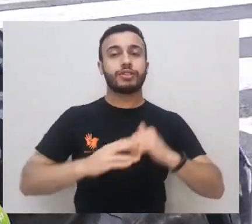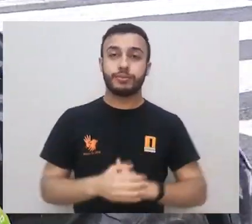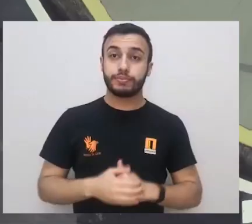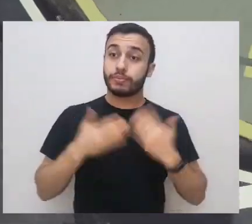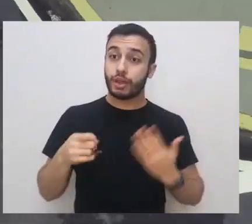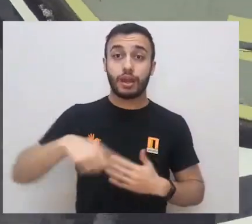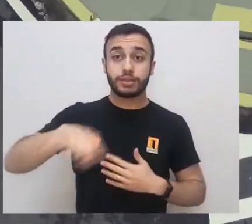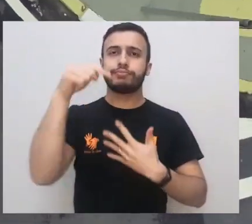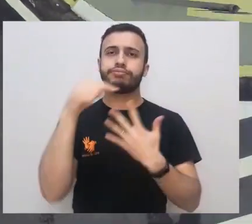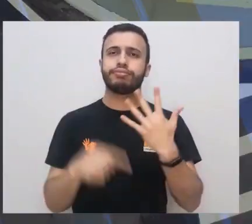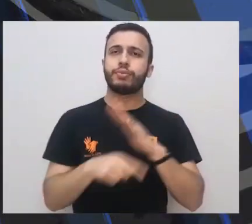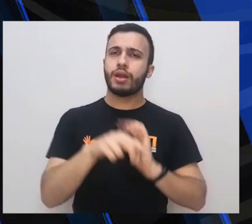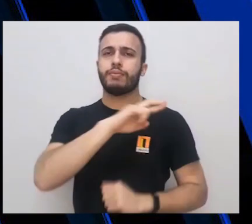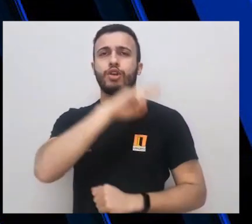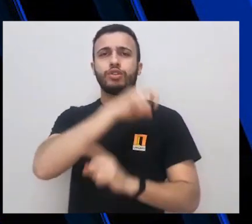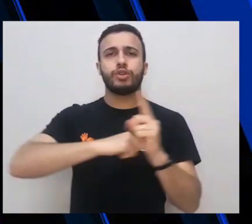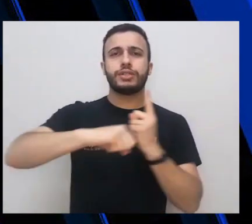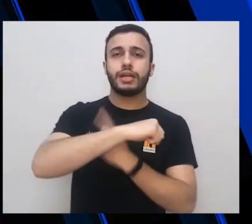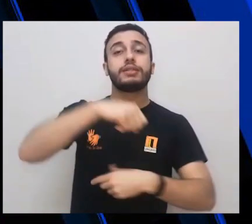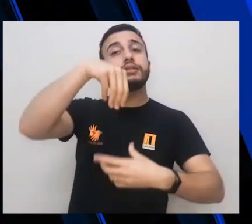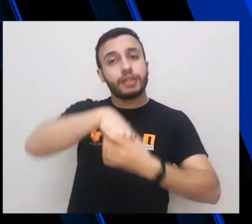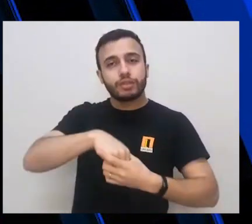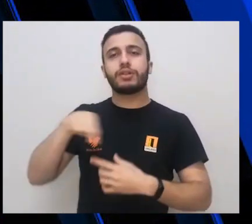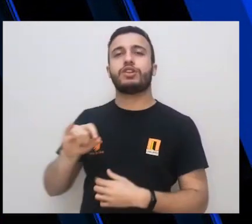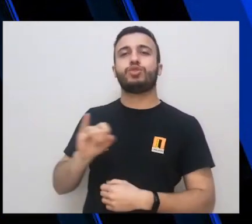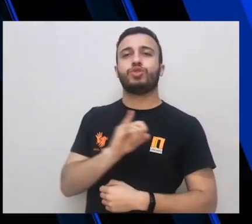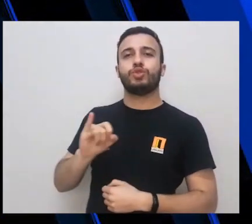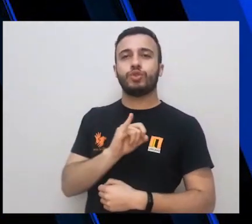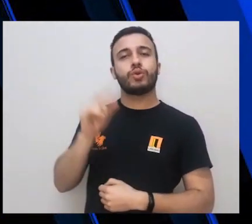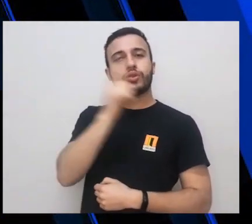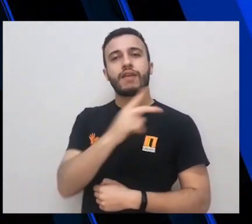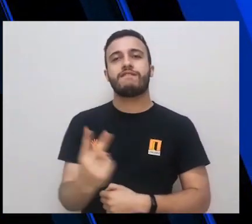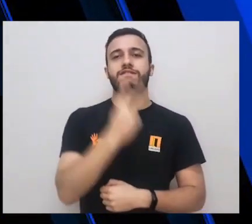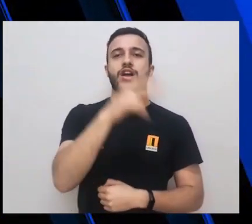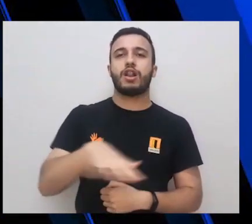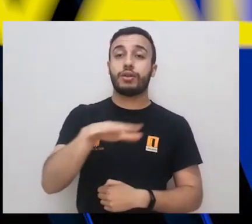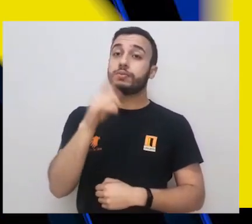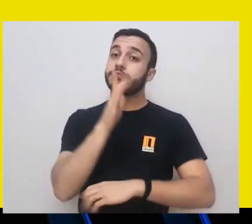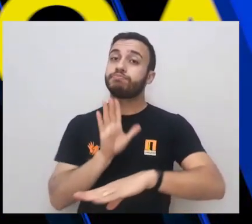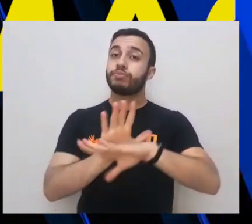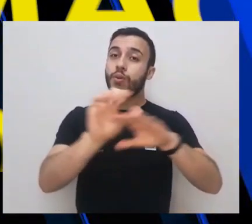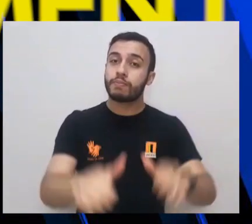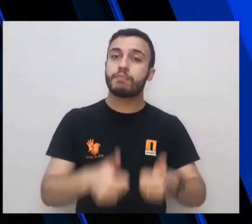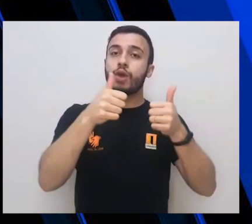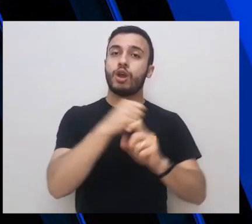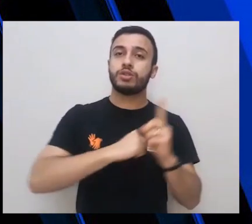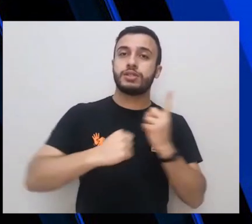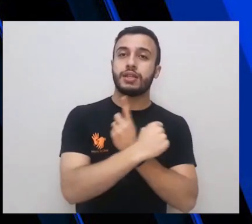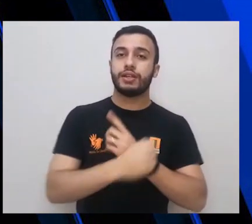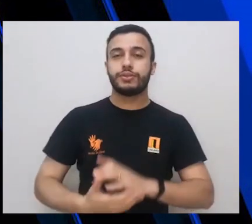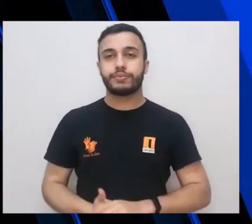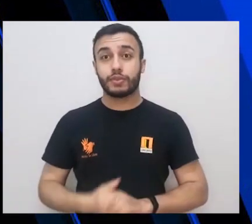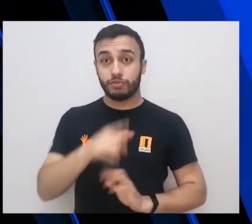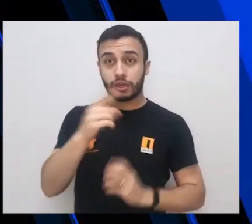trânsito. Essas são algumas das ações de responsabilidade social e projetos de valor realizados pelo Instituto que contribuem para a transformação